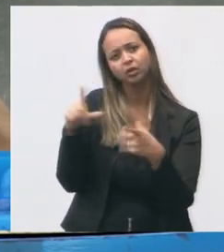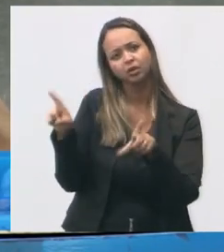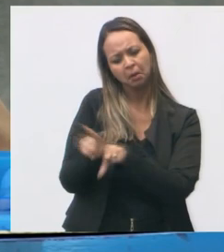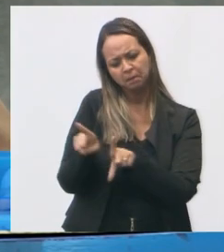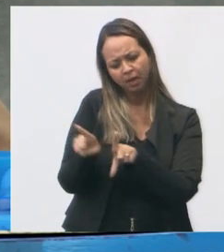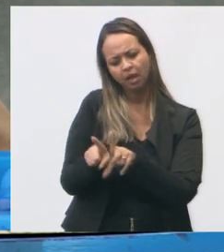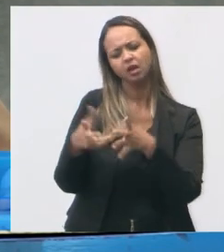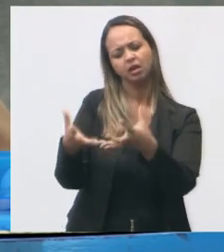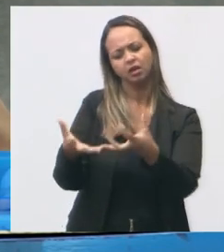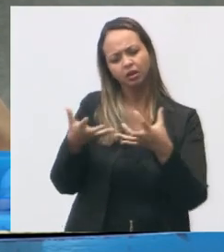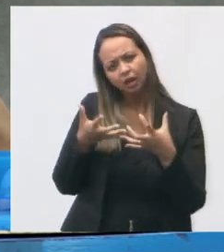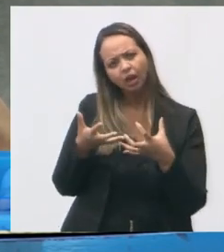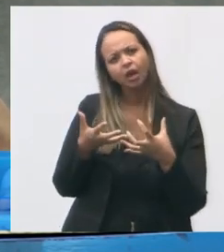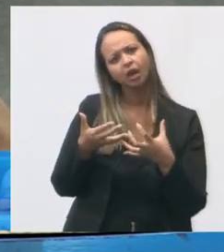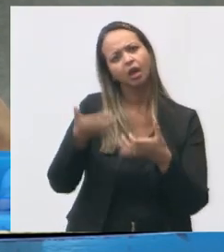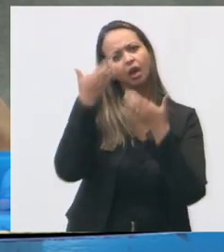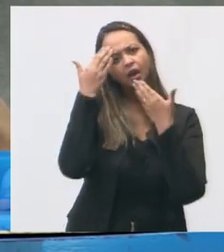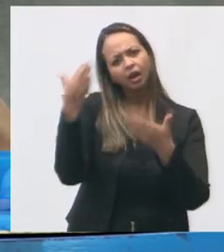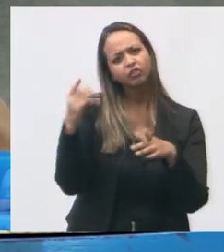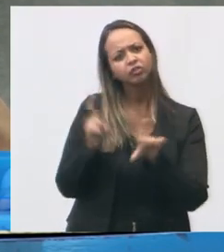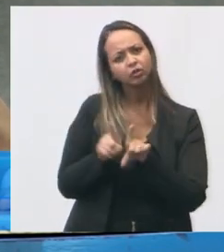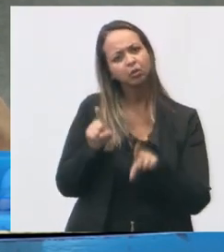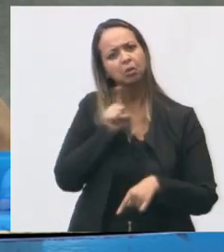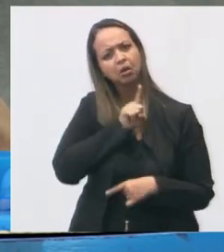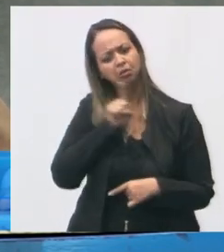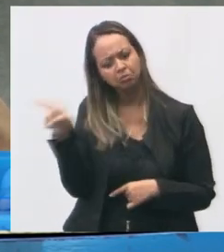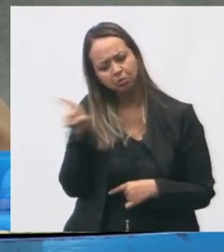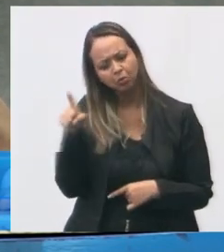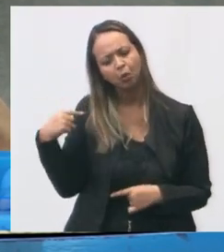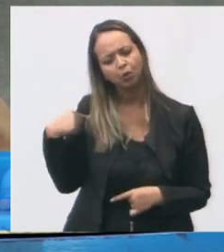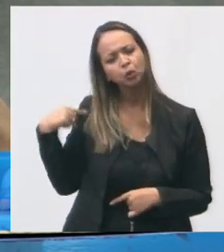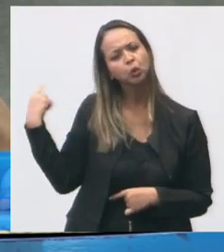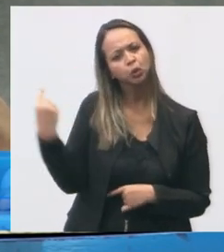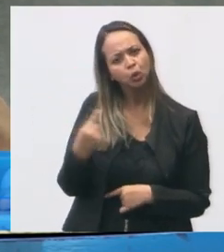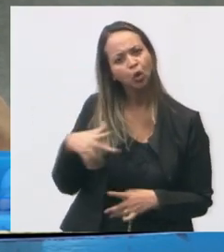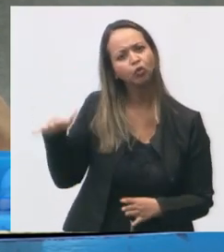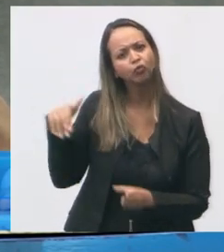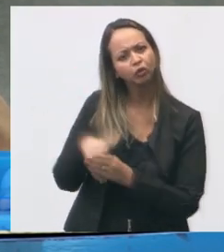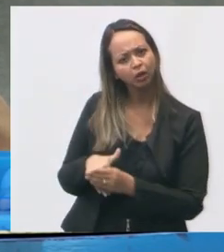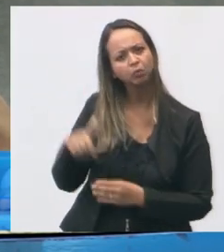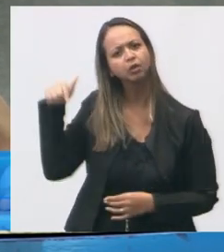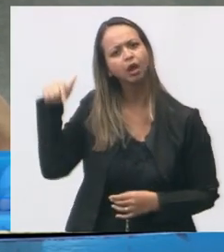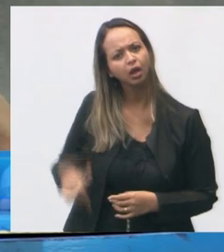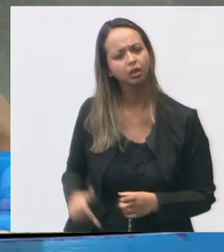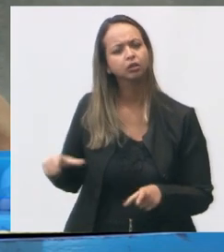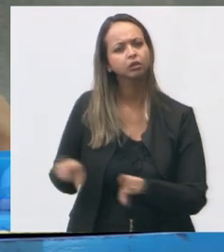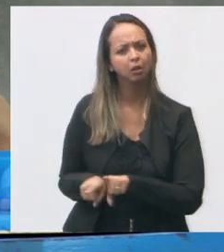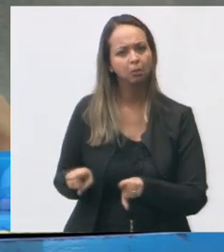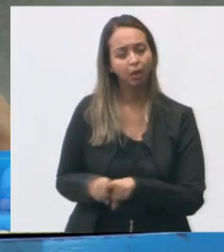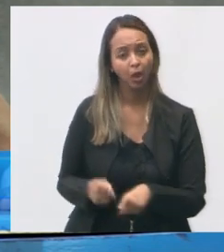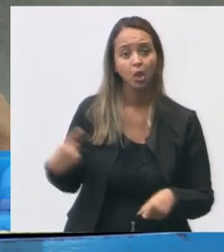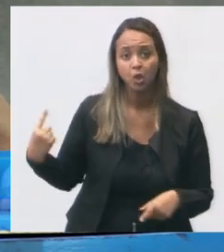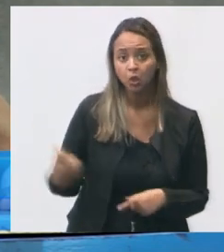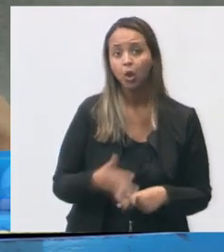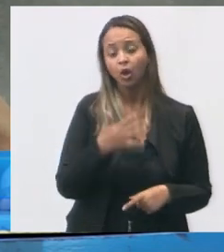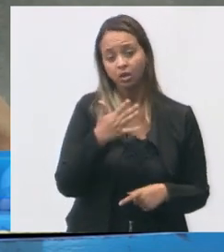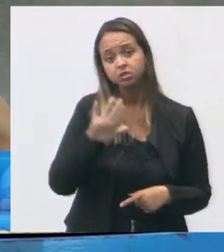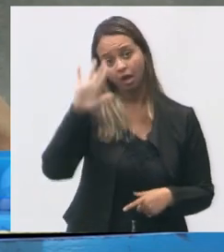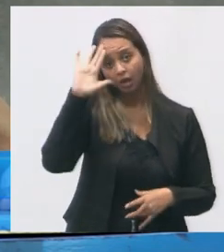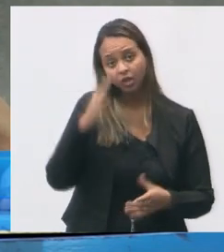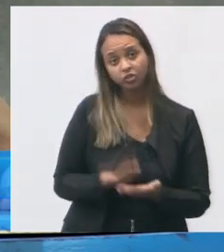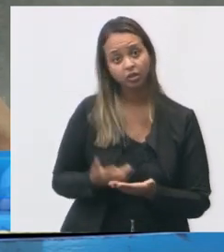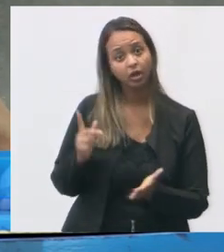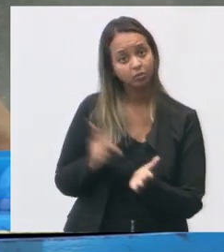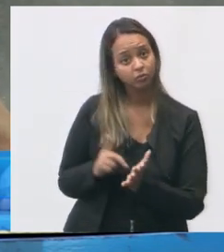nós queremos também uma gratidão por parte dessa casa. Que nós, realmente, nós acreditamos nas pessoas,